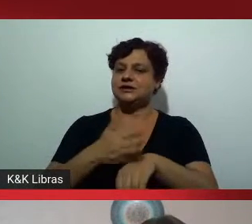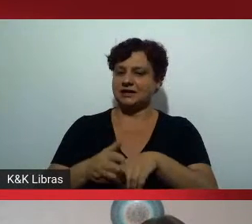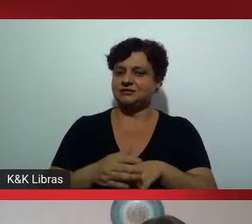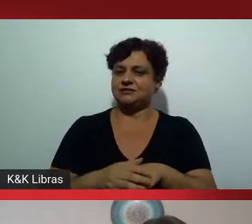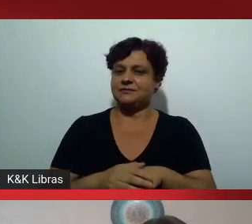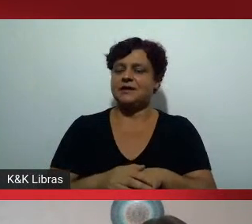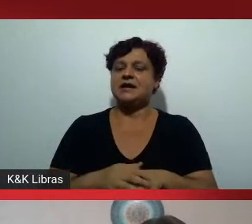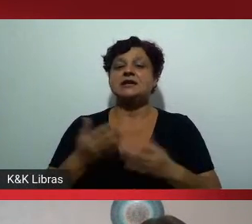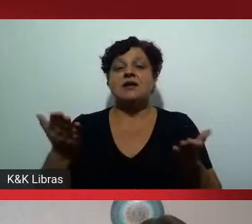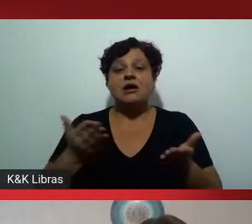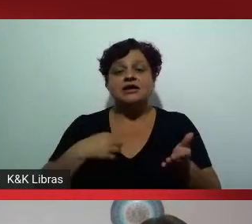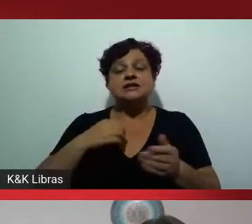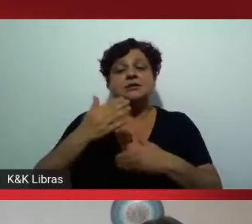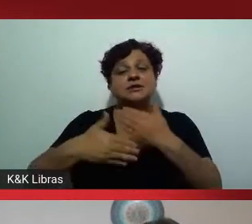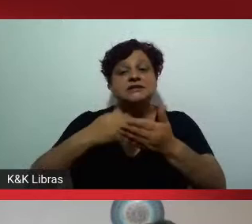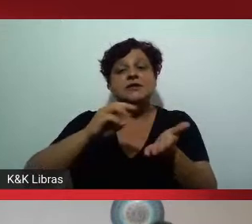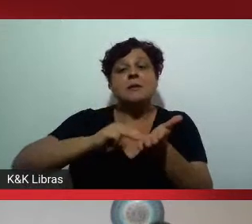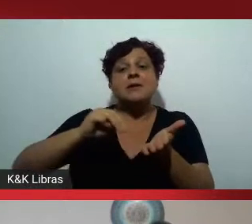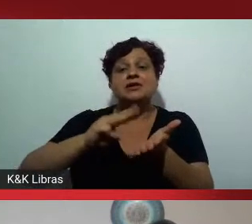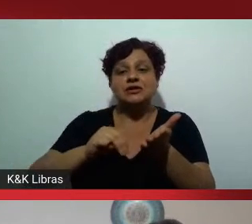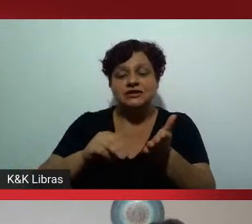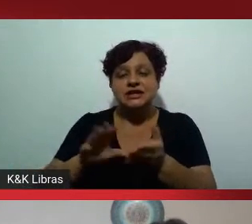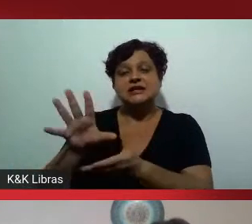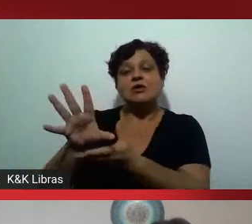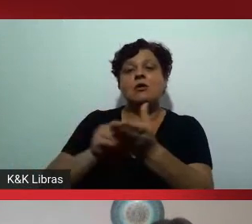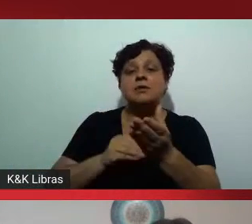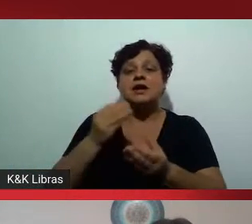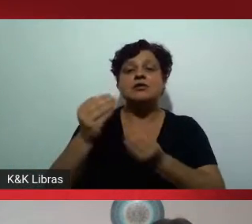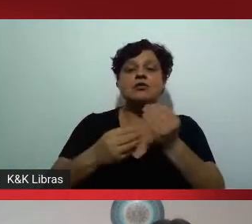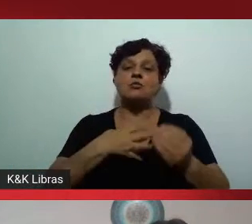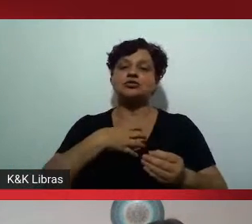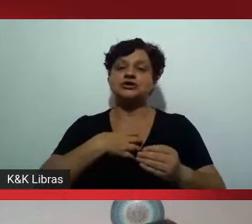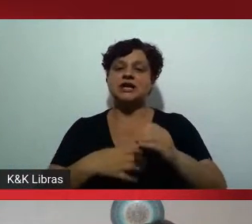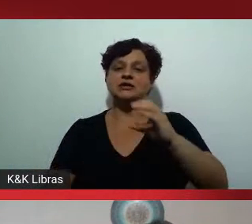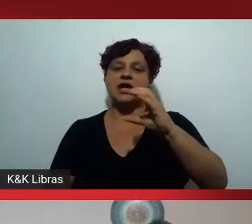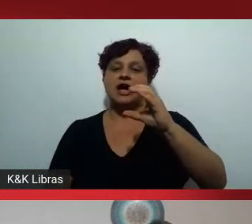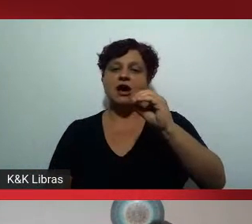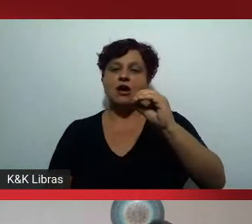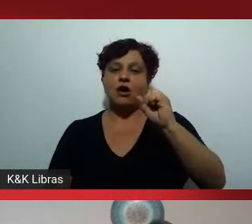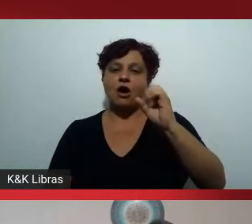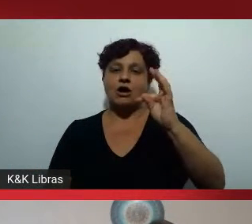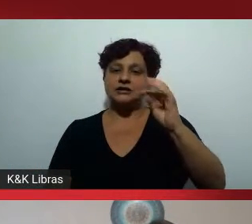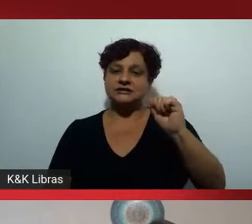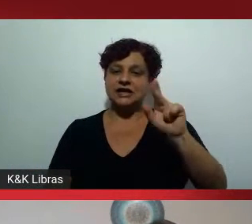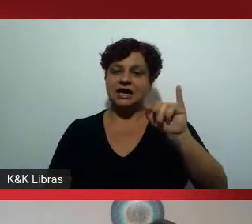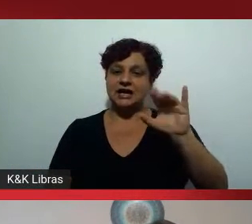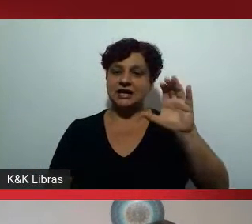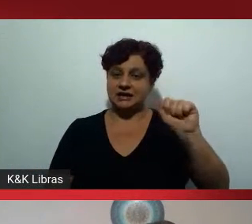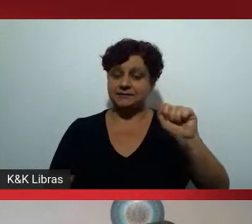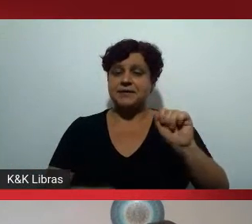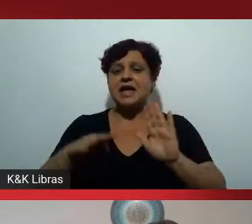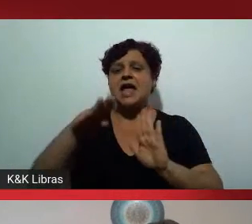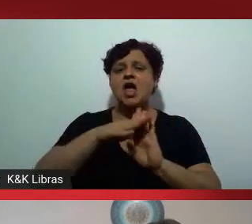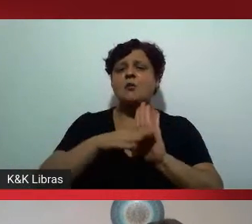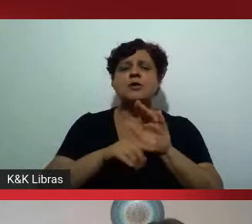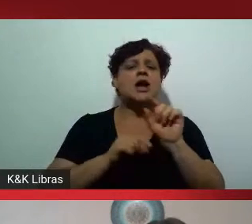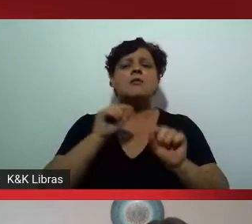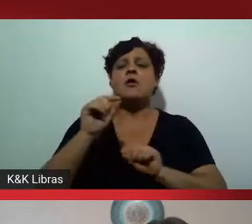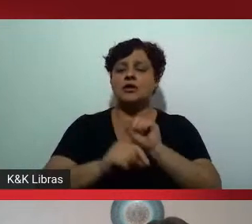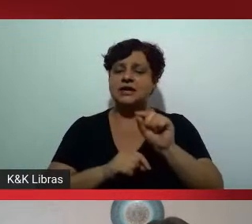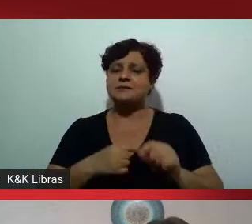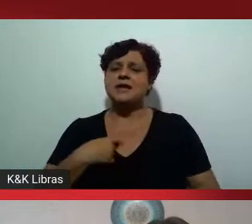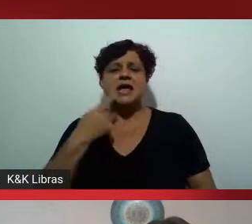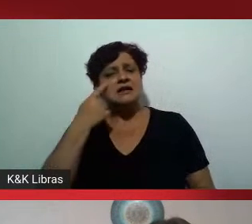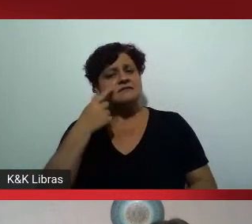baseada numa experiência da Costa Rica que é de oportunidades para todos. é um programa que começa analisando o perfil